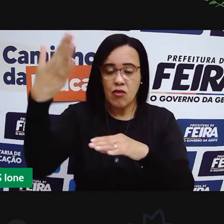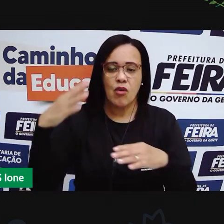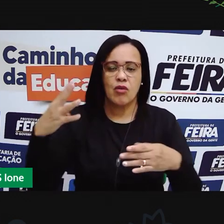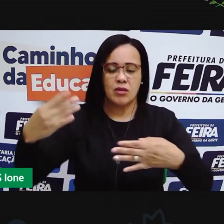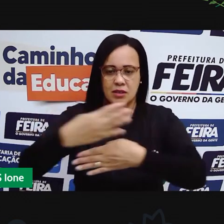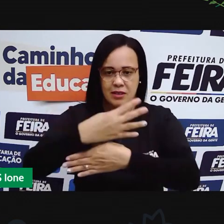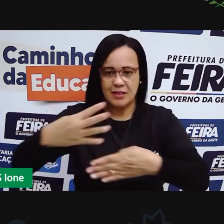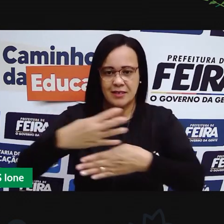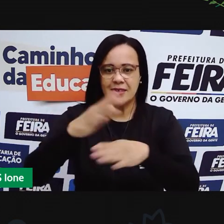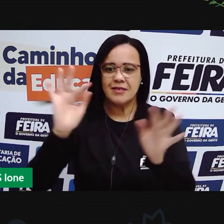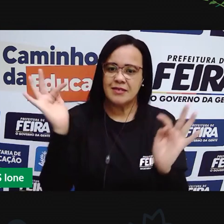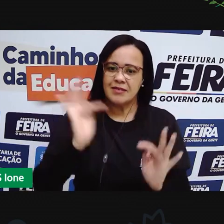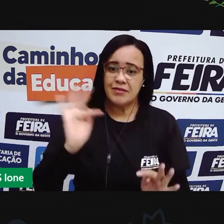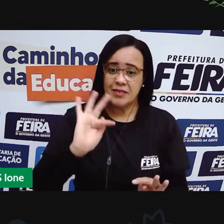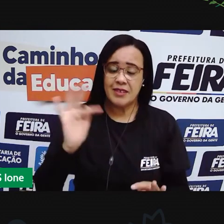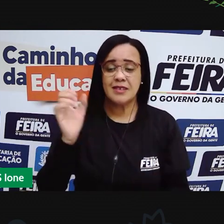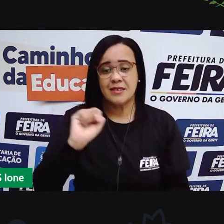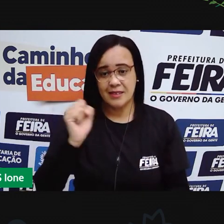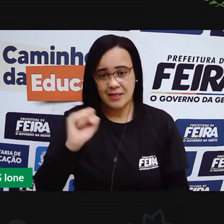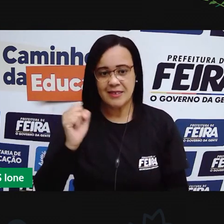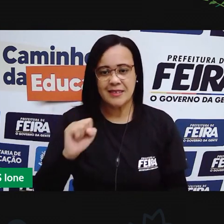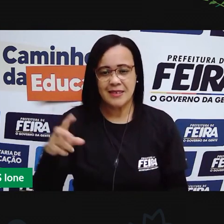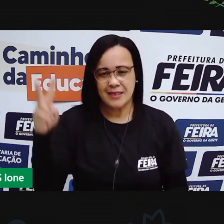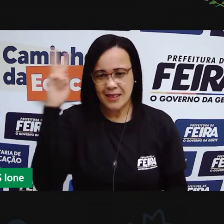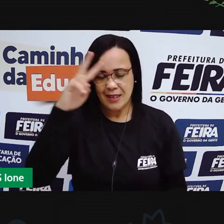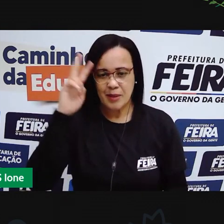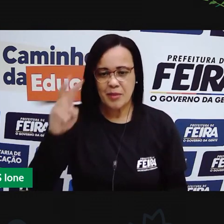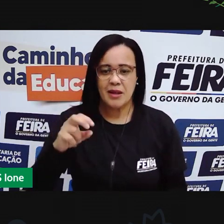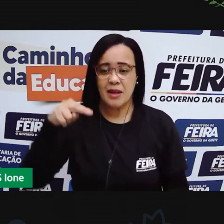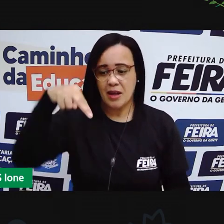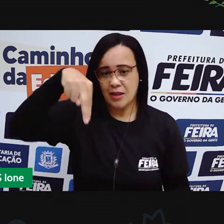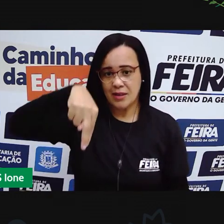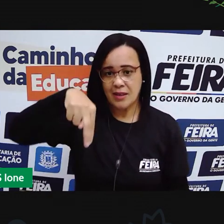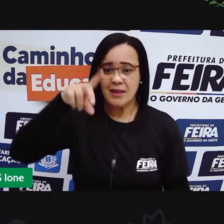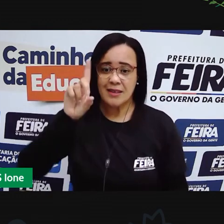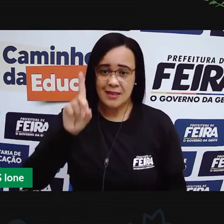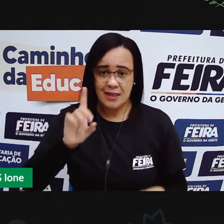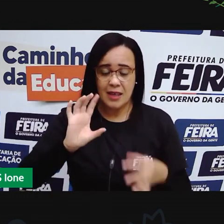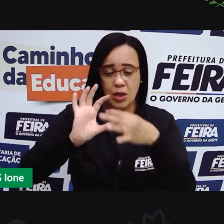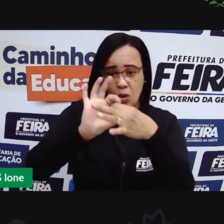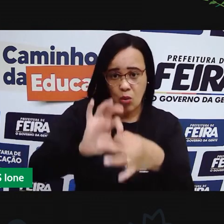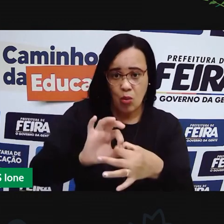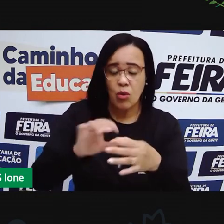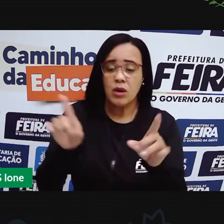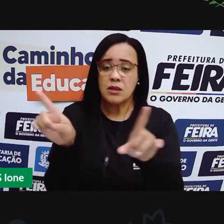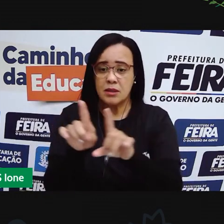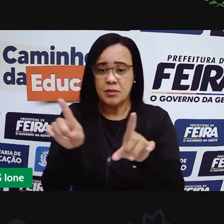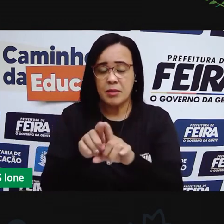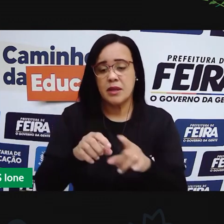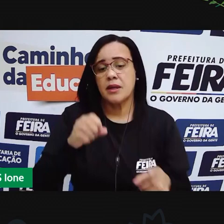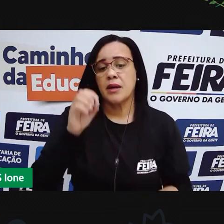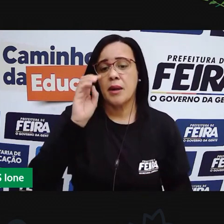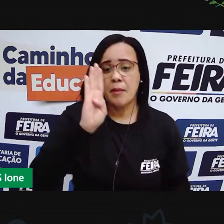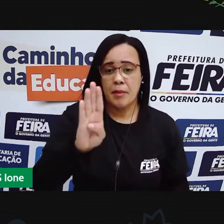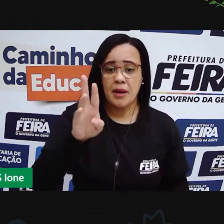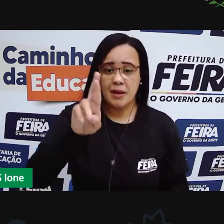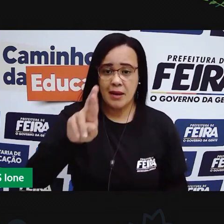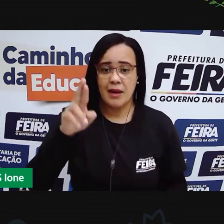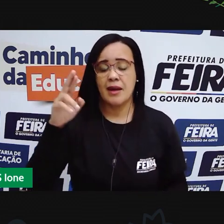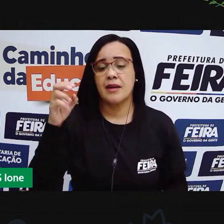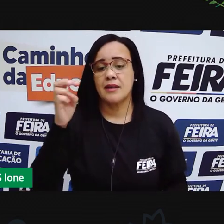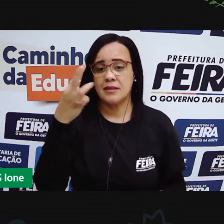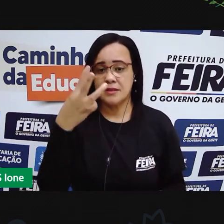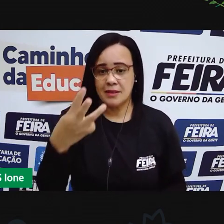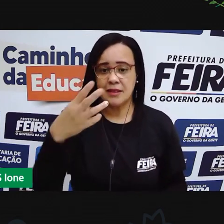exemplo, a Avenida Noite Getúlio Varda, que se conecta com métrica dentro do estado. A gente viu,